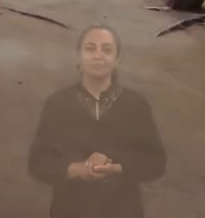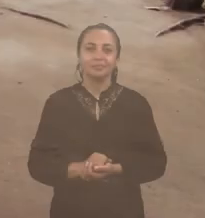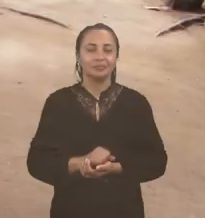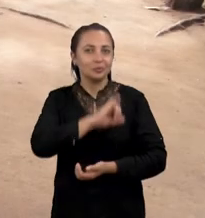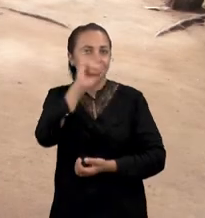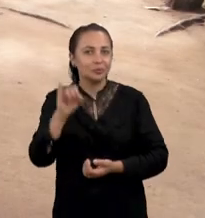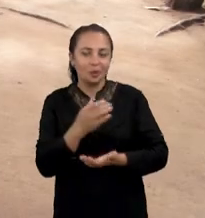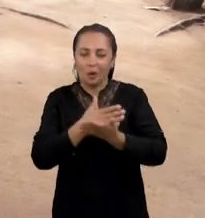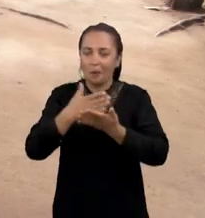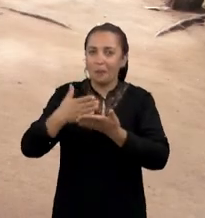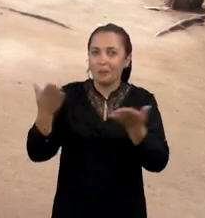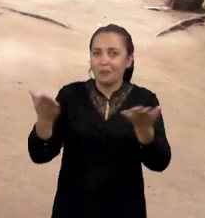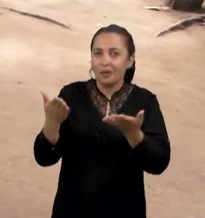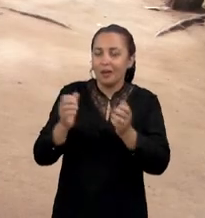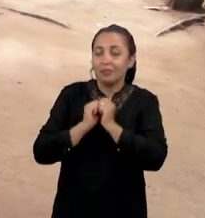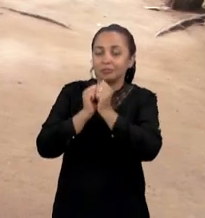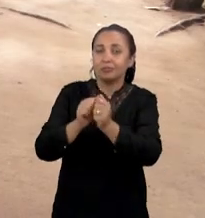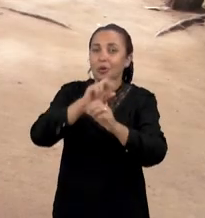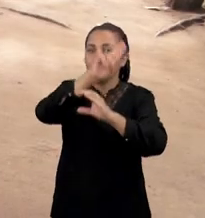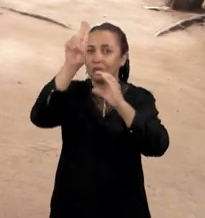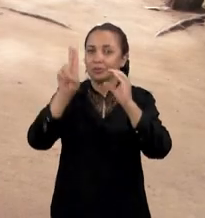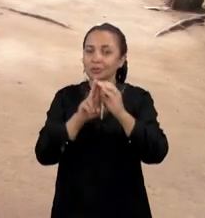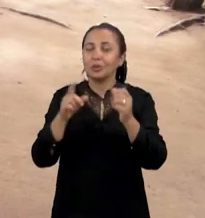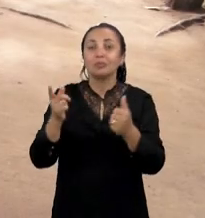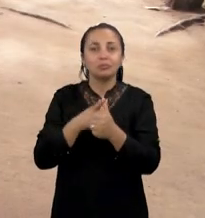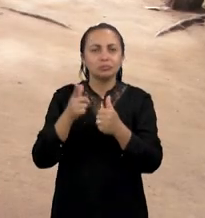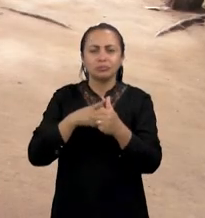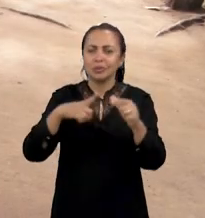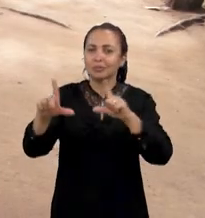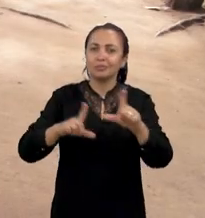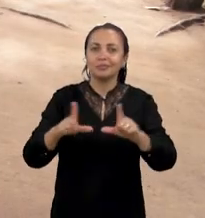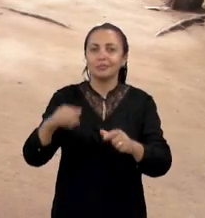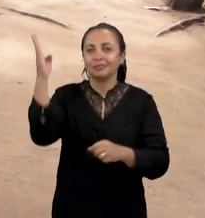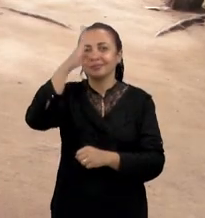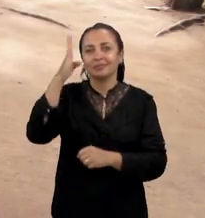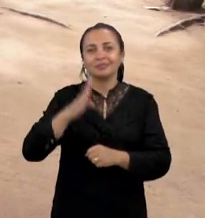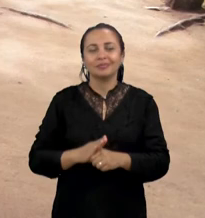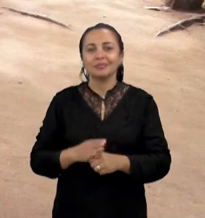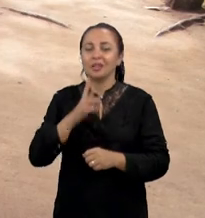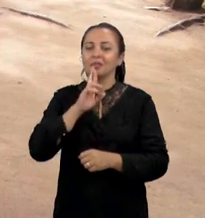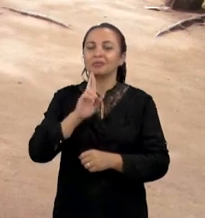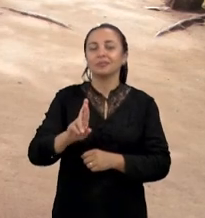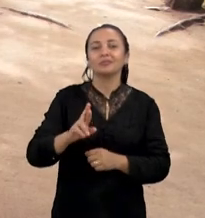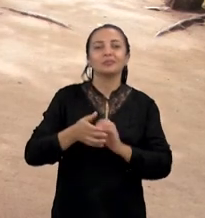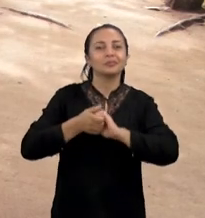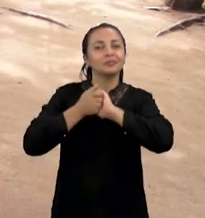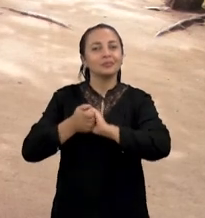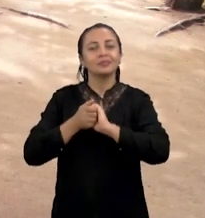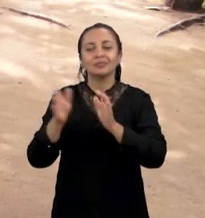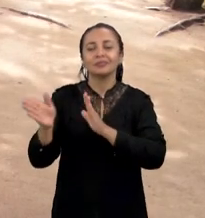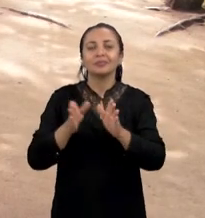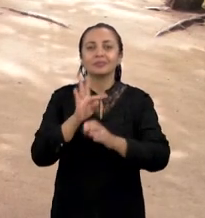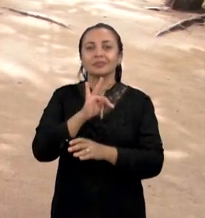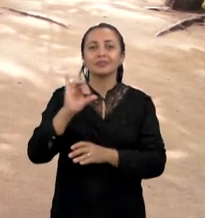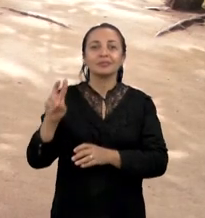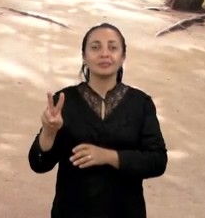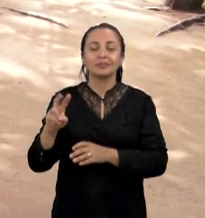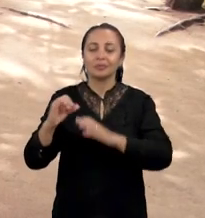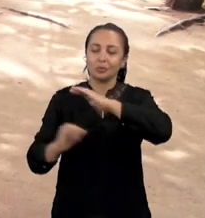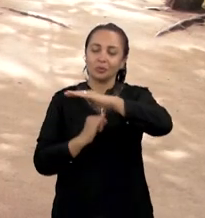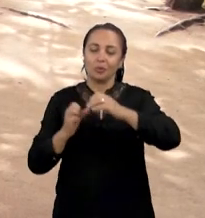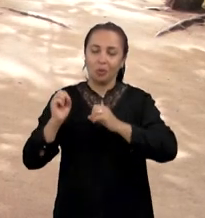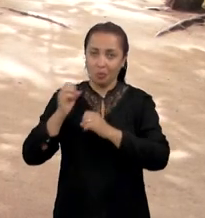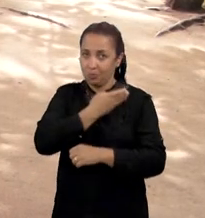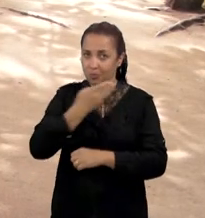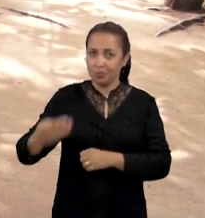Olá, partir de agora você acompanha mais um Univerciência, o primeiro programa brasileiro resultado da parceria entre TVs